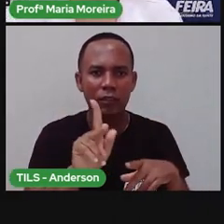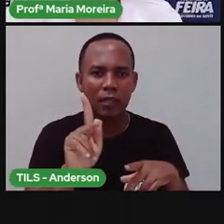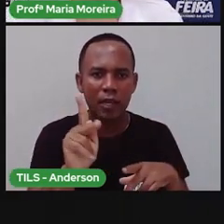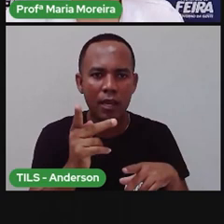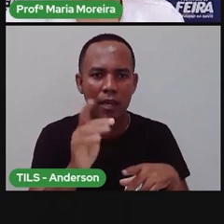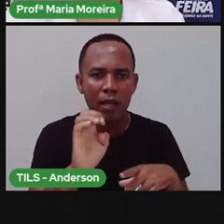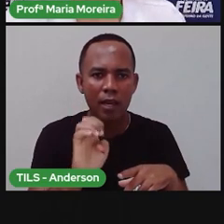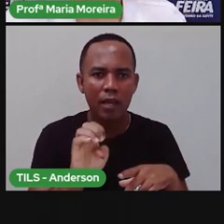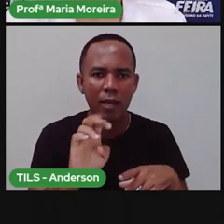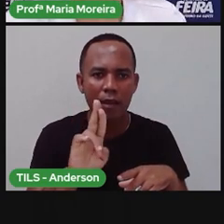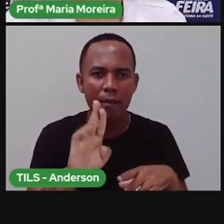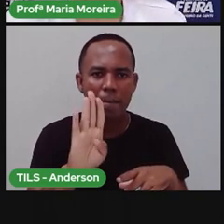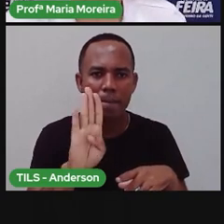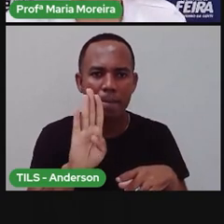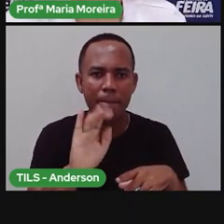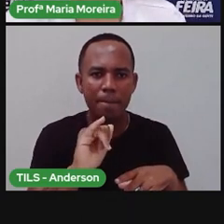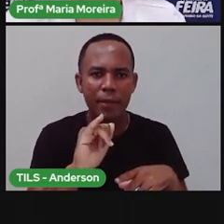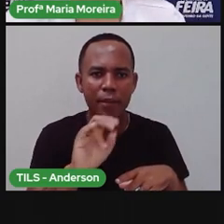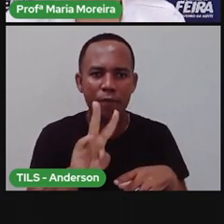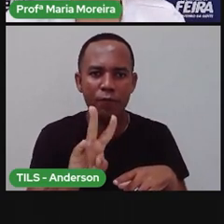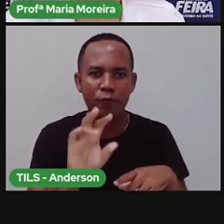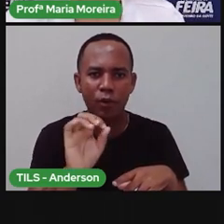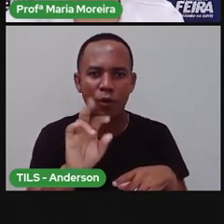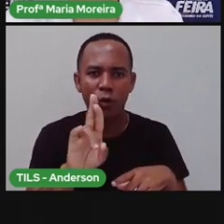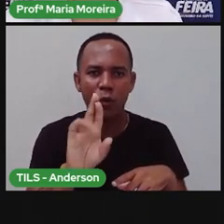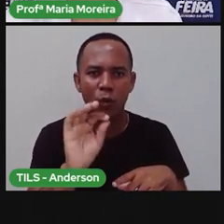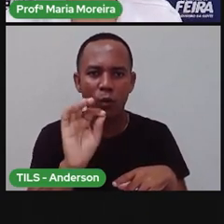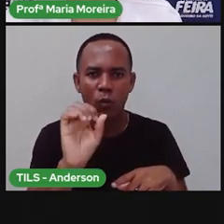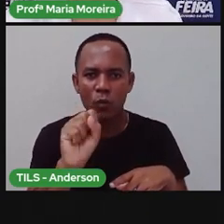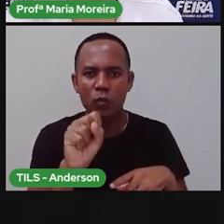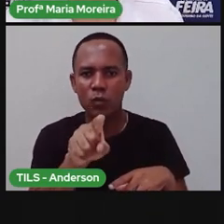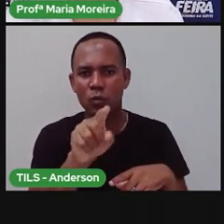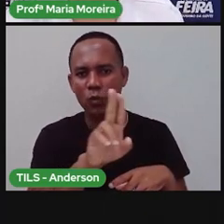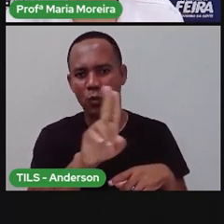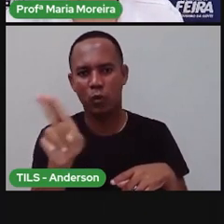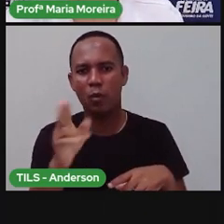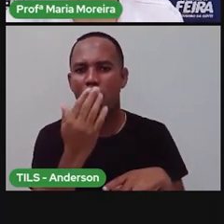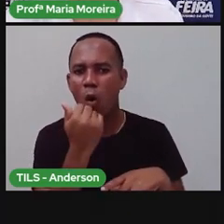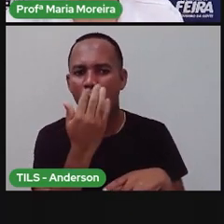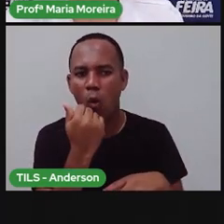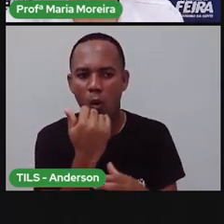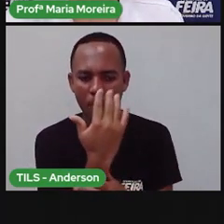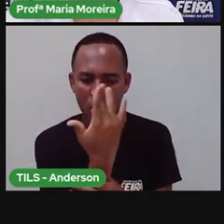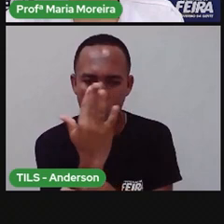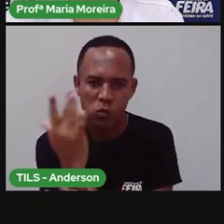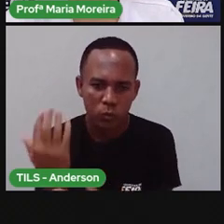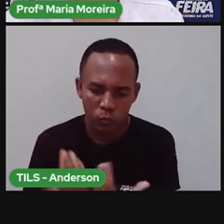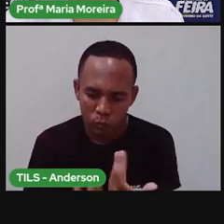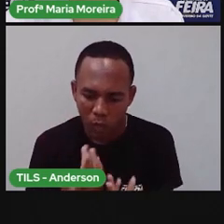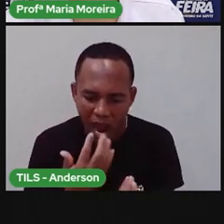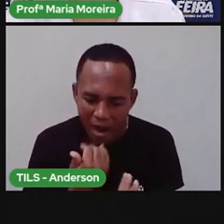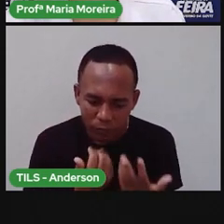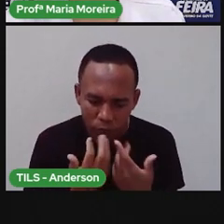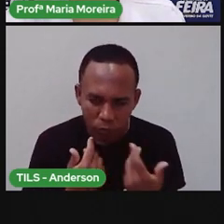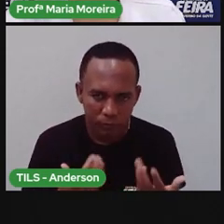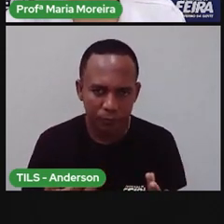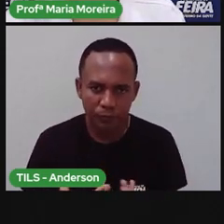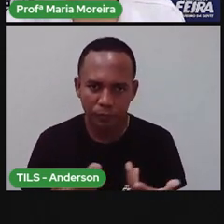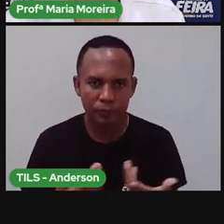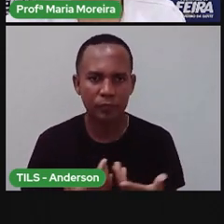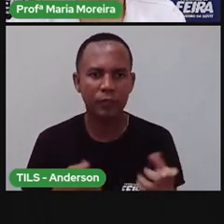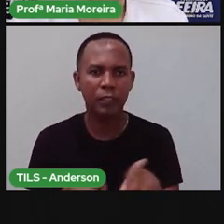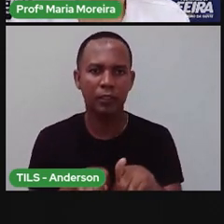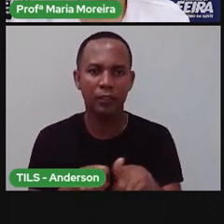Então, esses animais, eles são chamados de herbívoros, tá? Porque eles se alimentam apenas de vegetais. Há